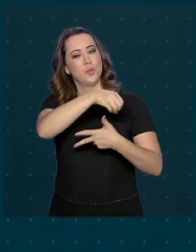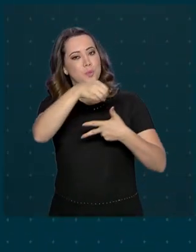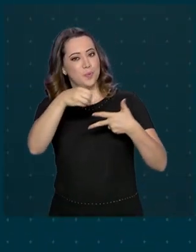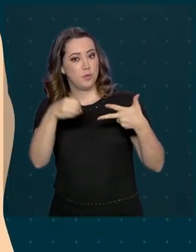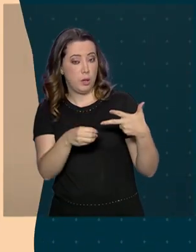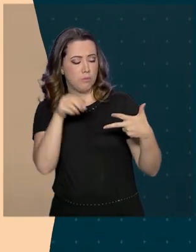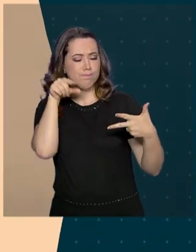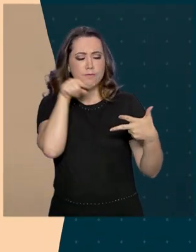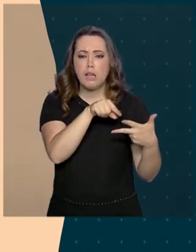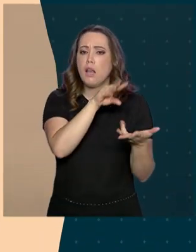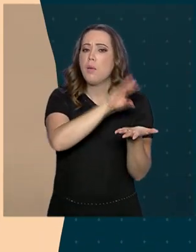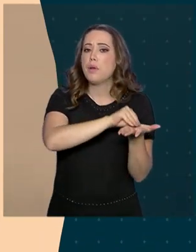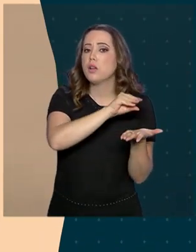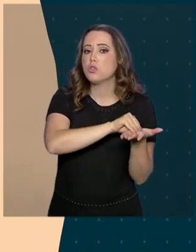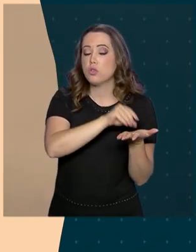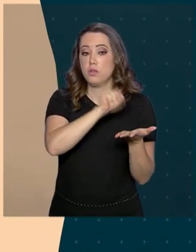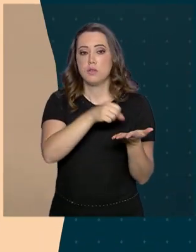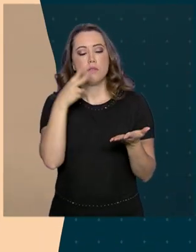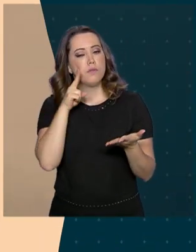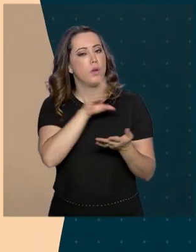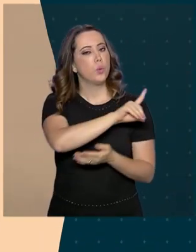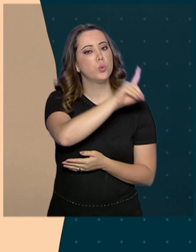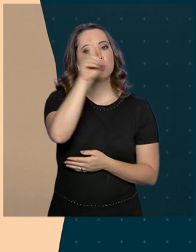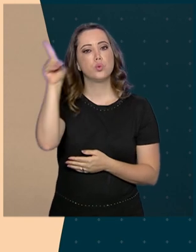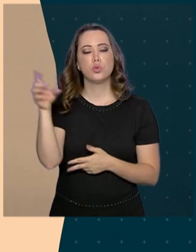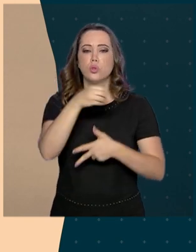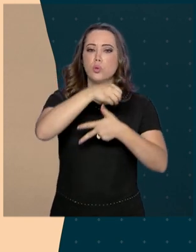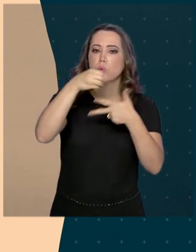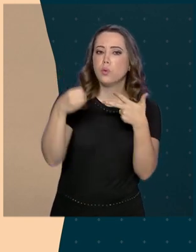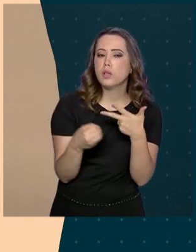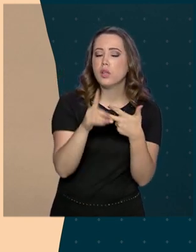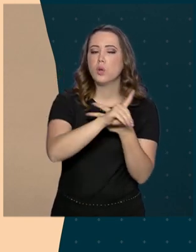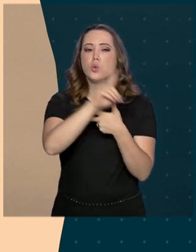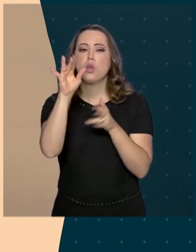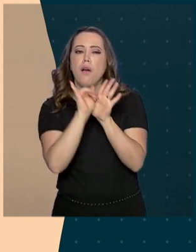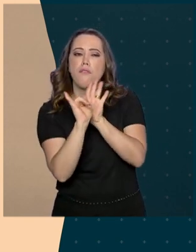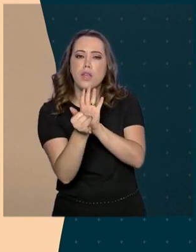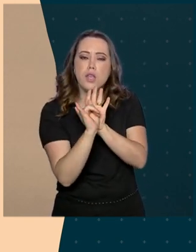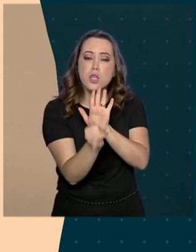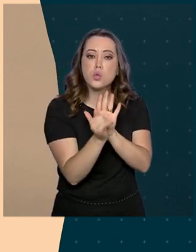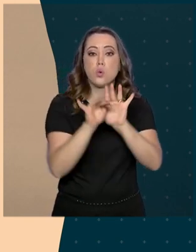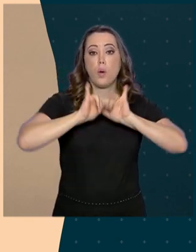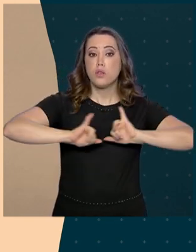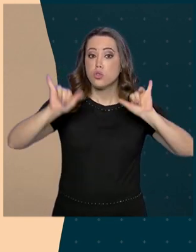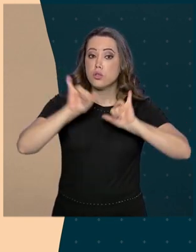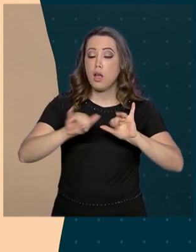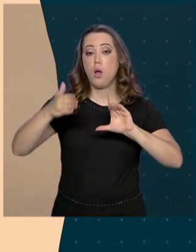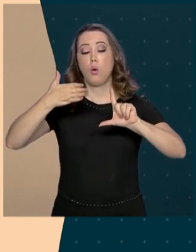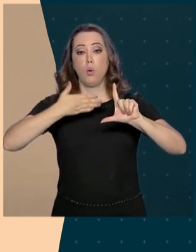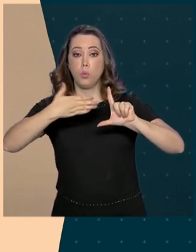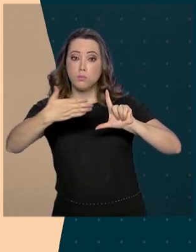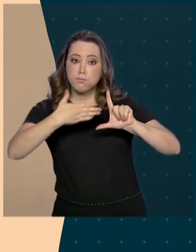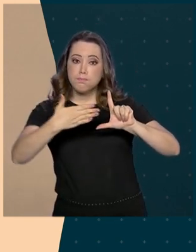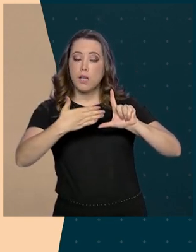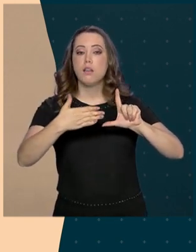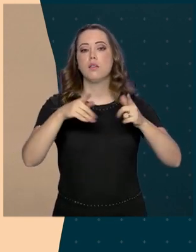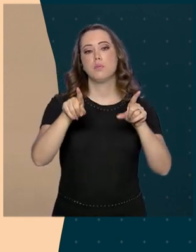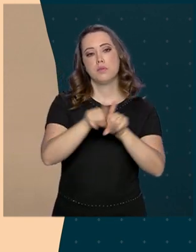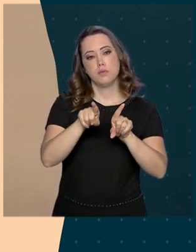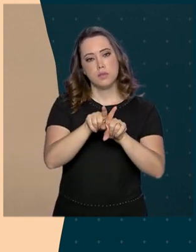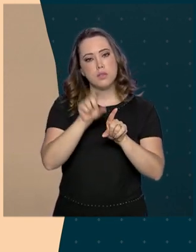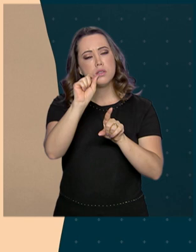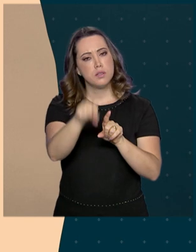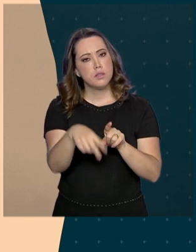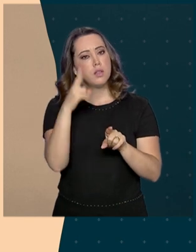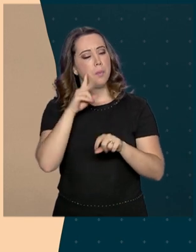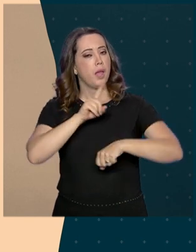meio dele, o usuário terá acesso ao cronograma do Enem, mural de avisos, edital, vídeo do edital em libras, notícias, o